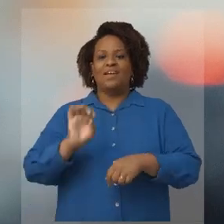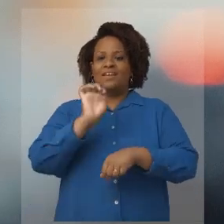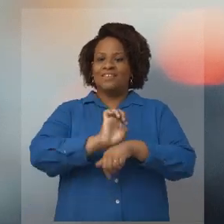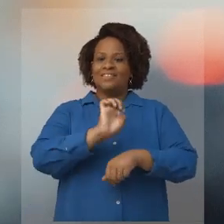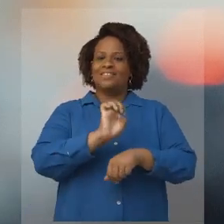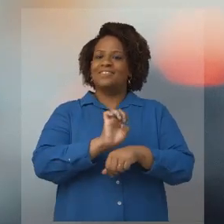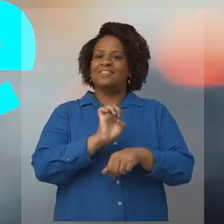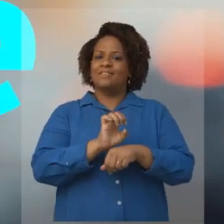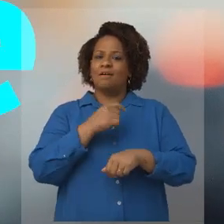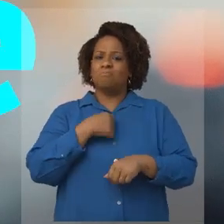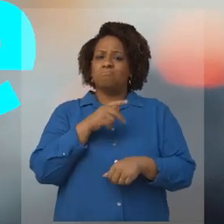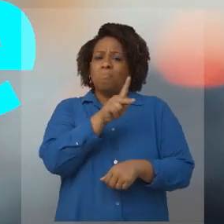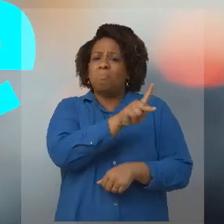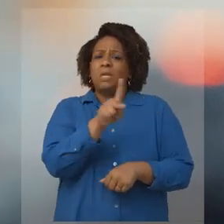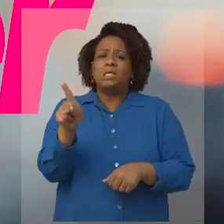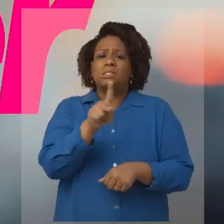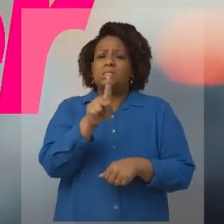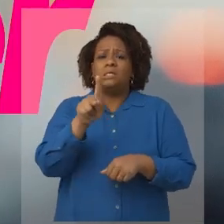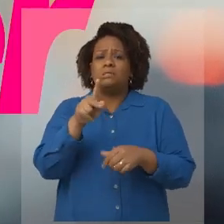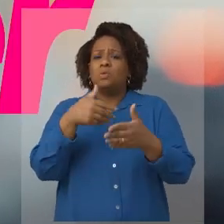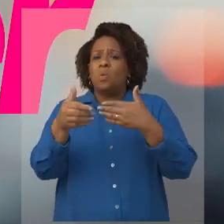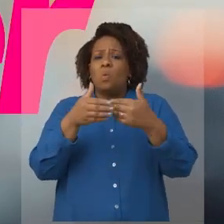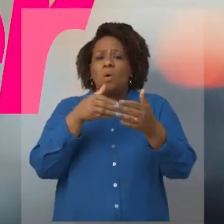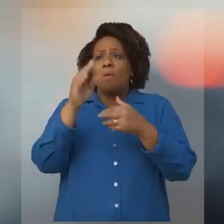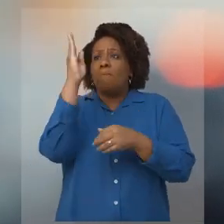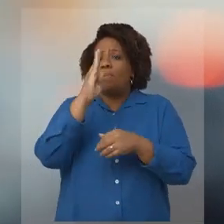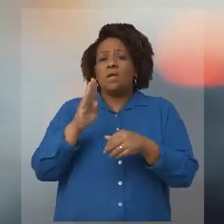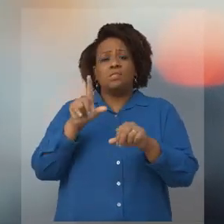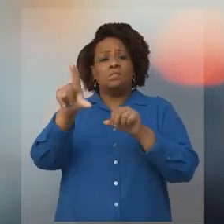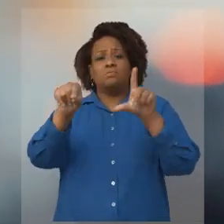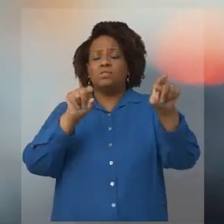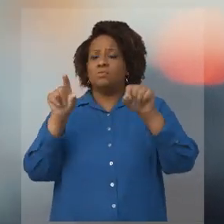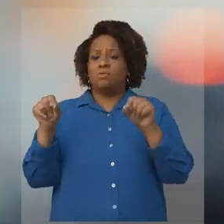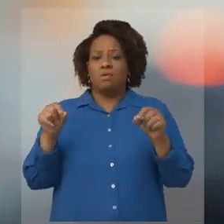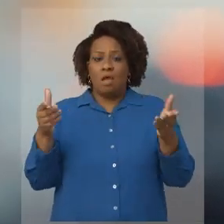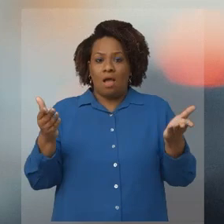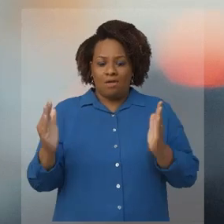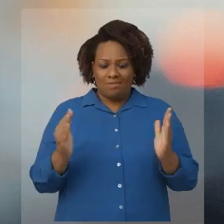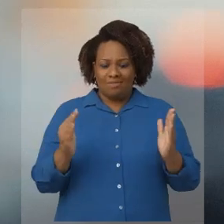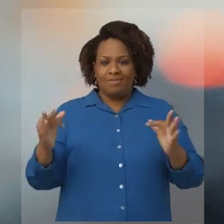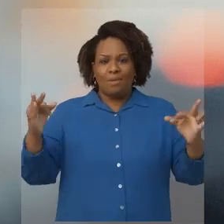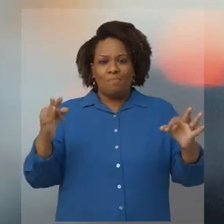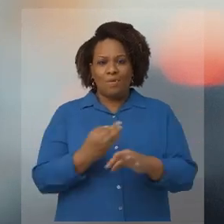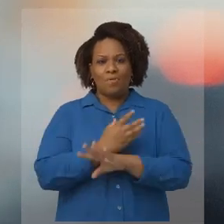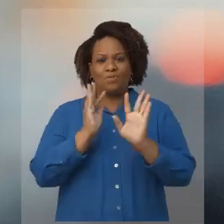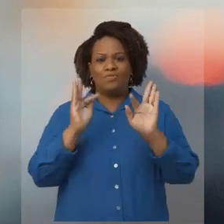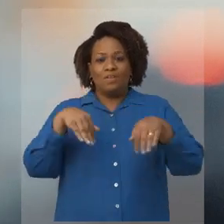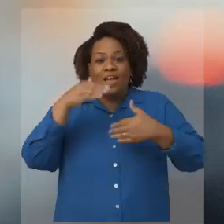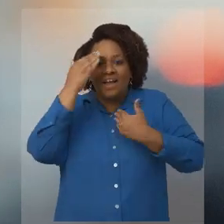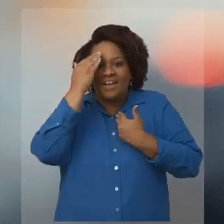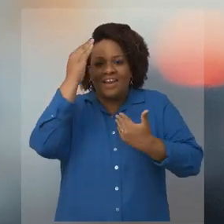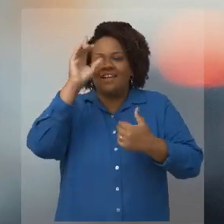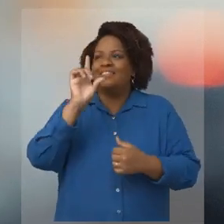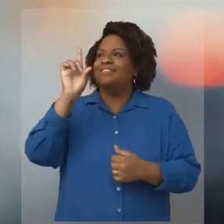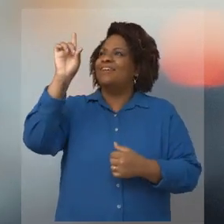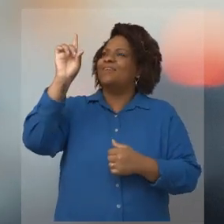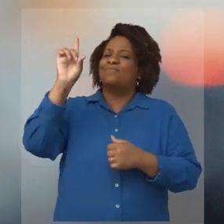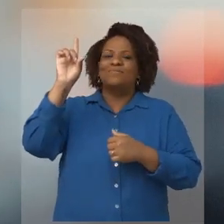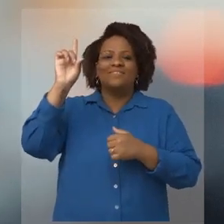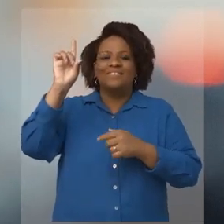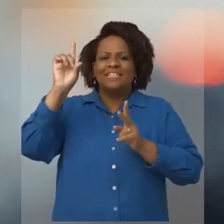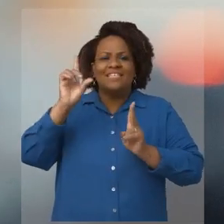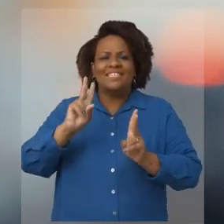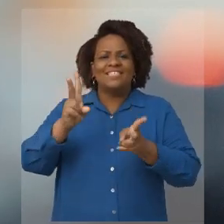estado com o presidente que o Brasil escolher. Termino essa campanha agradecendo a Deus, que sempre